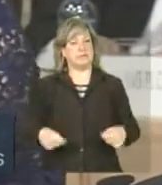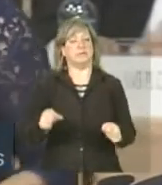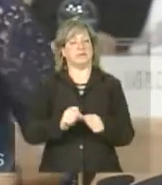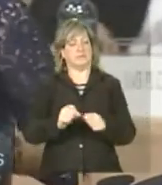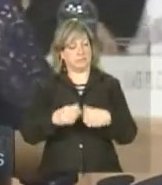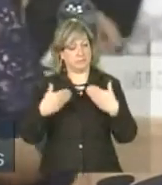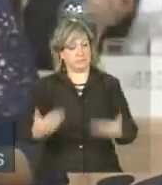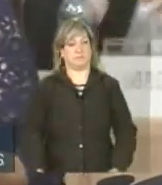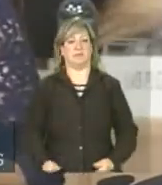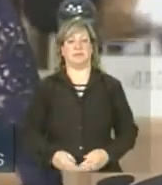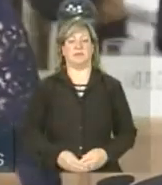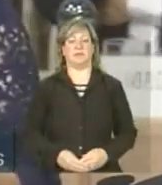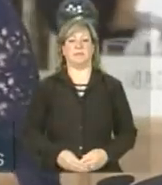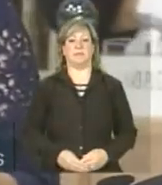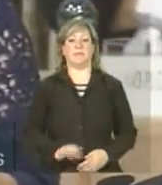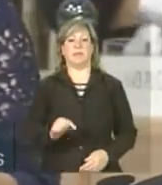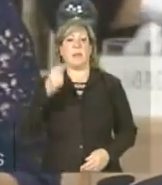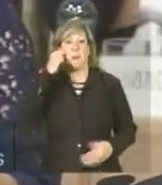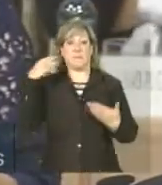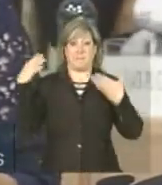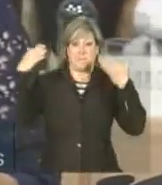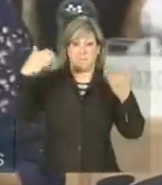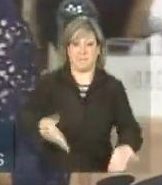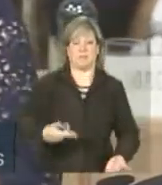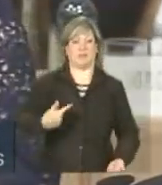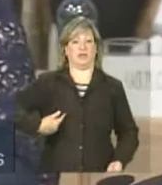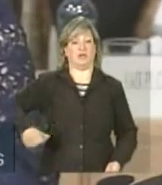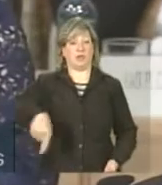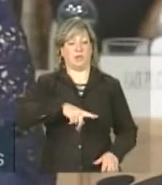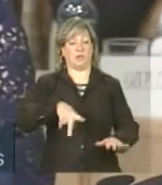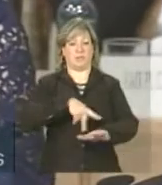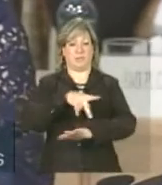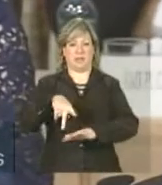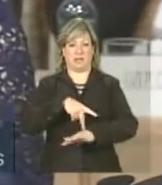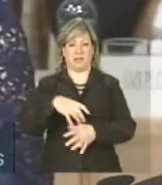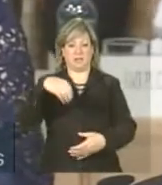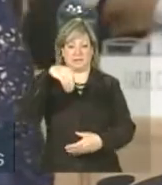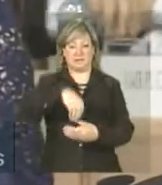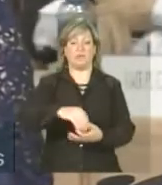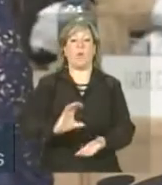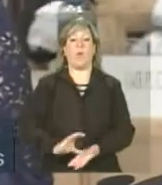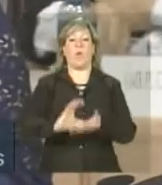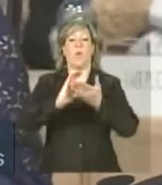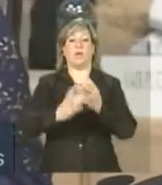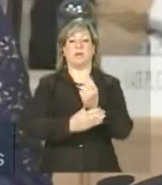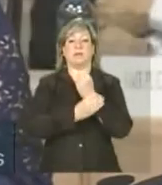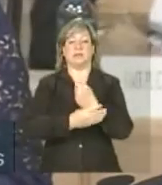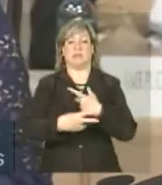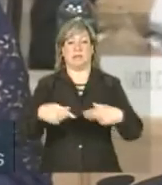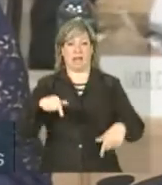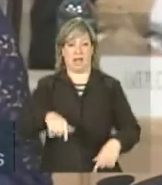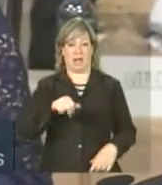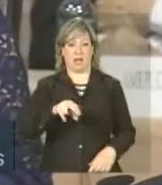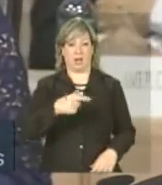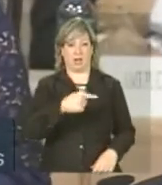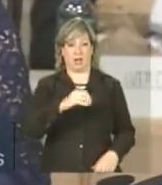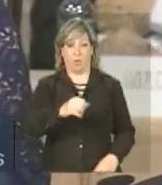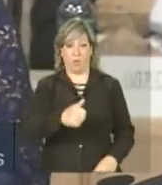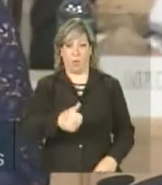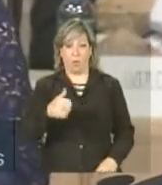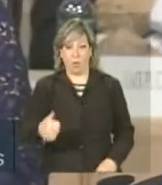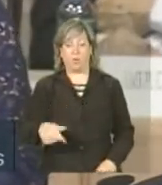A presença de nossos países no Conselho de Segurança este ano de 2011